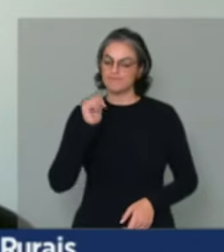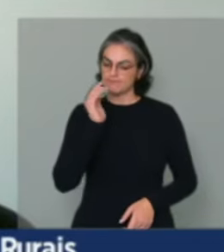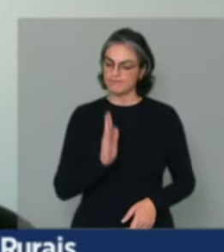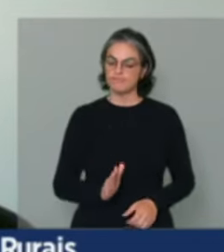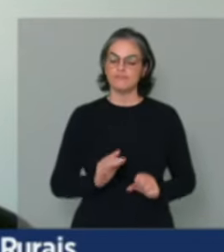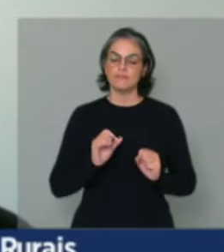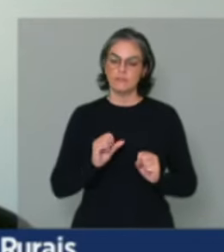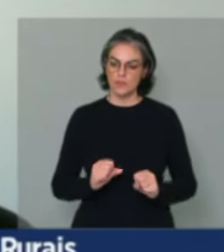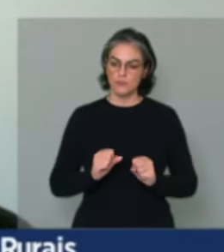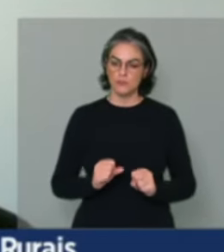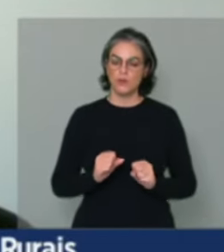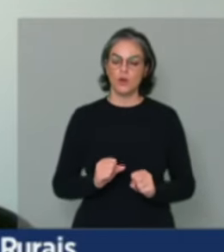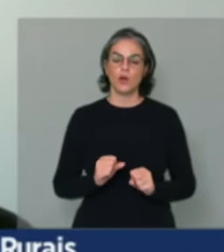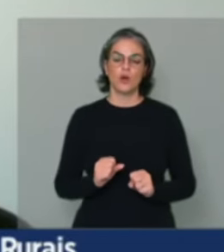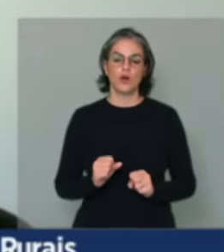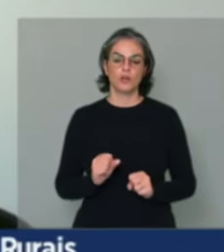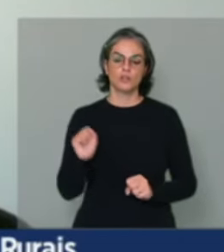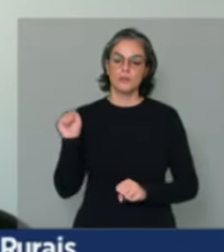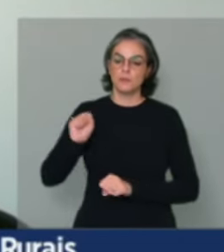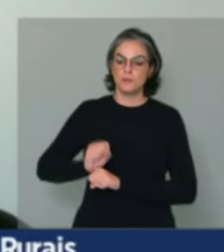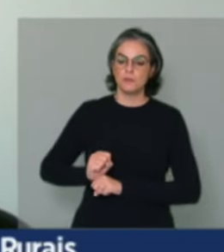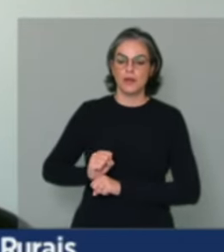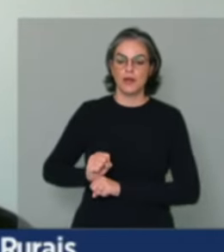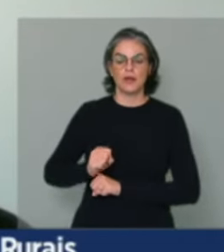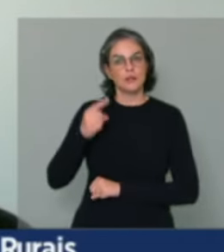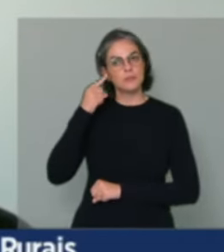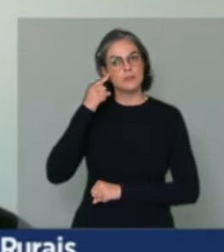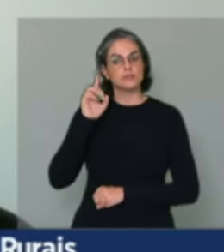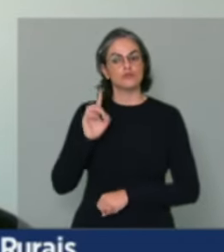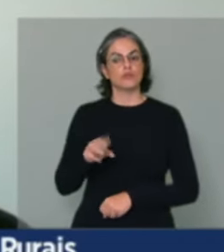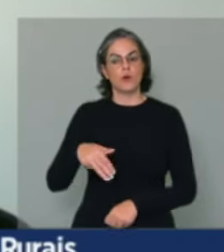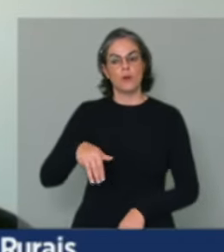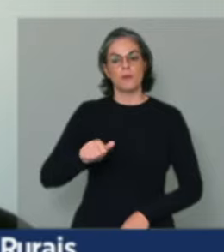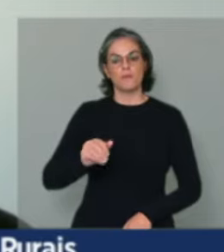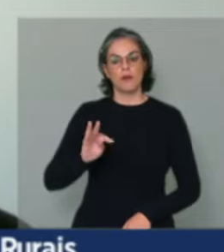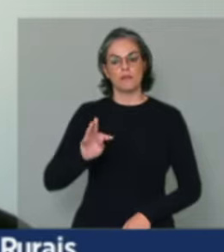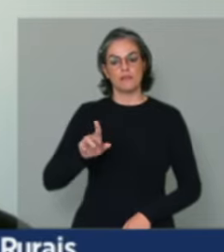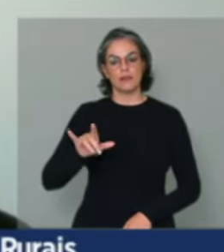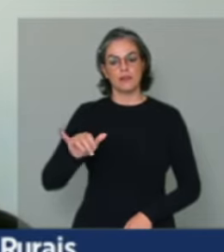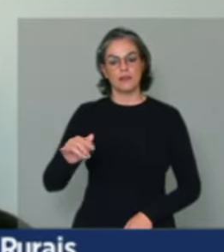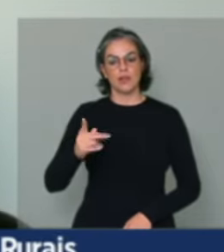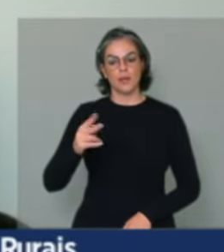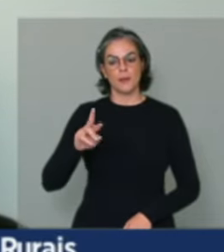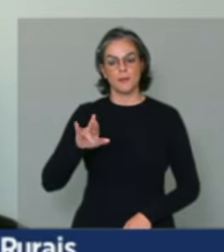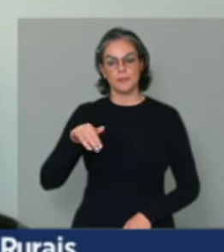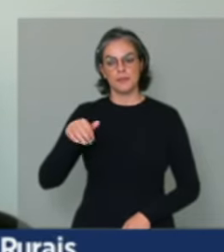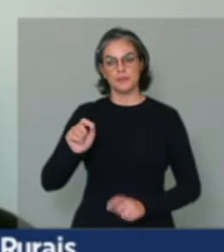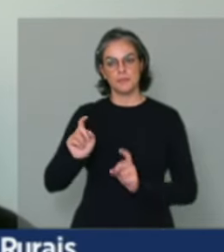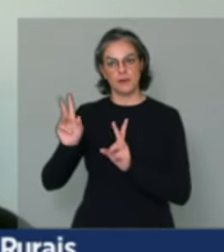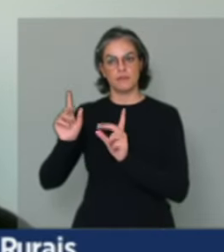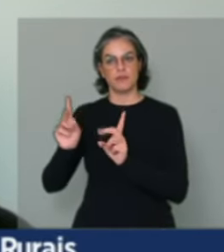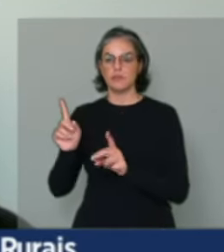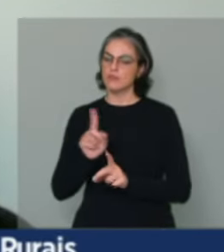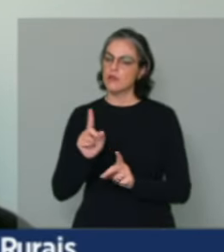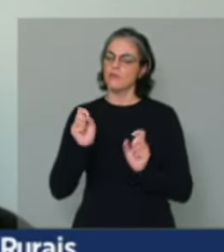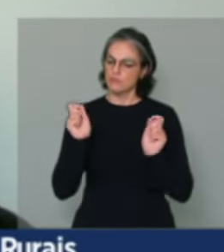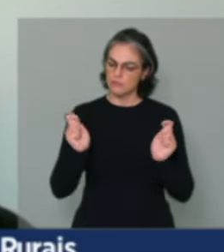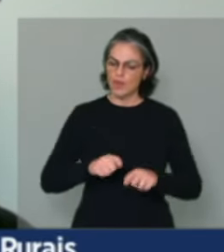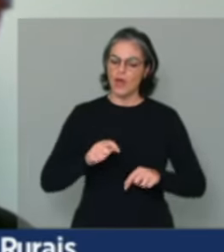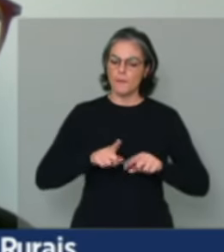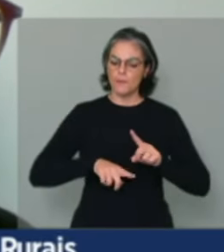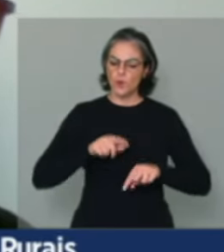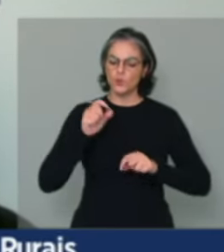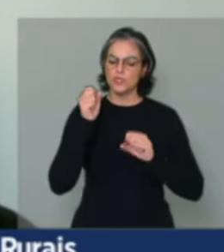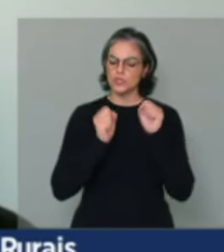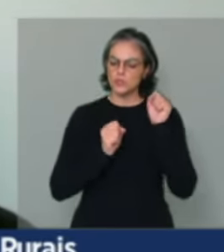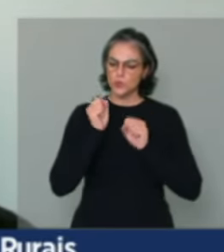ser exportador de matérias-primas e produzir alimentos também industrializados, produção, quando a gente fala em